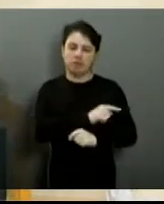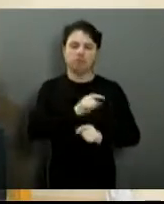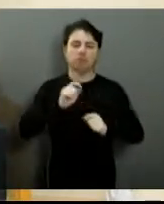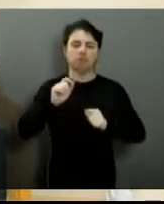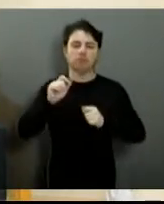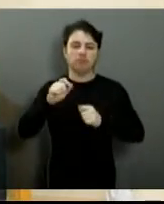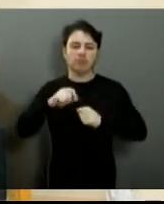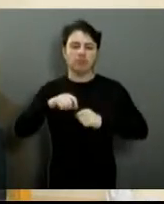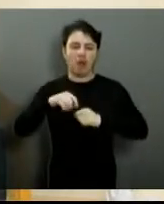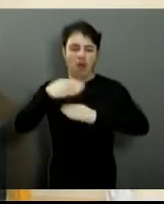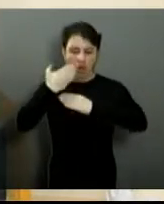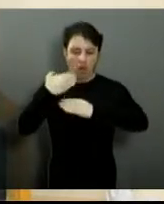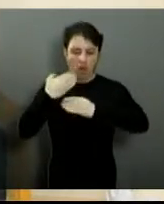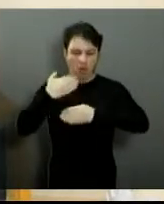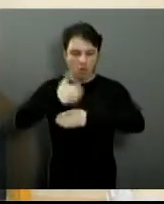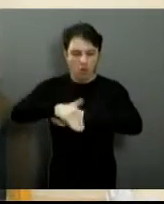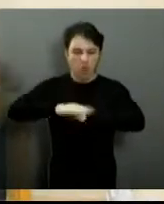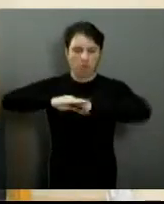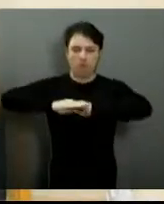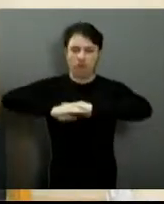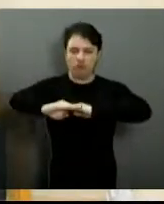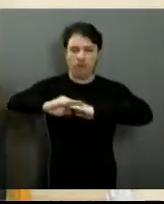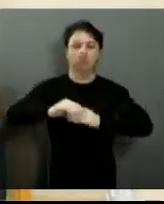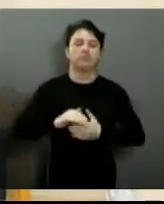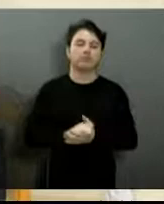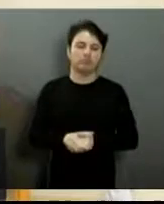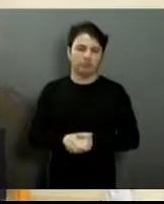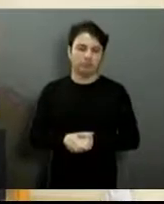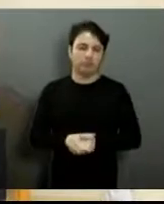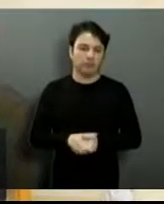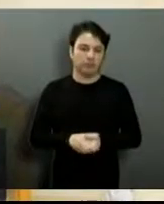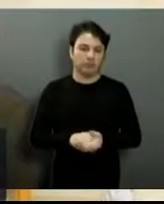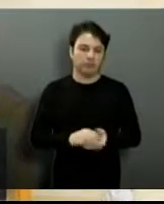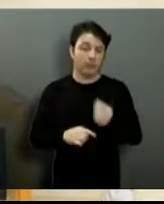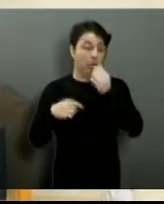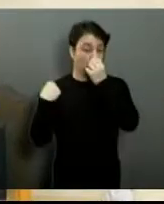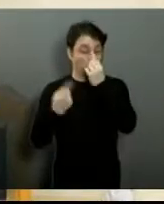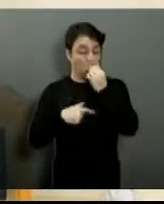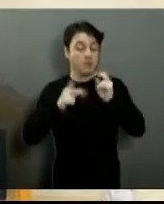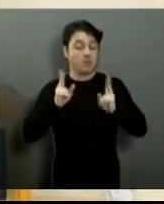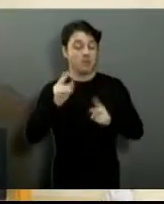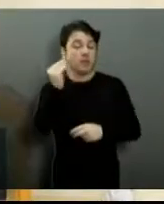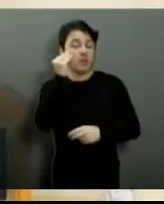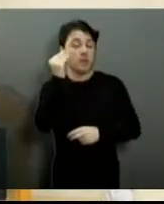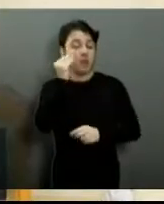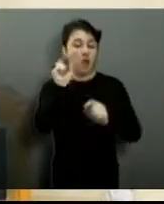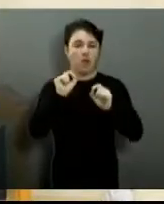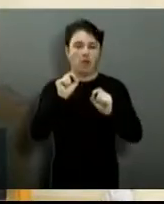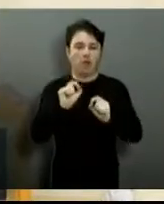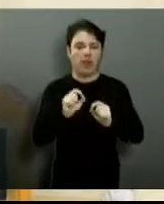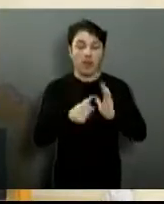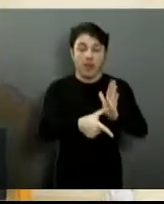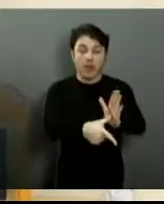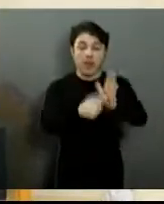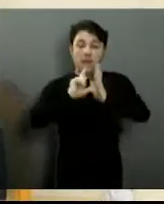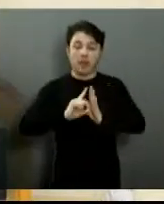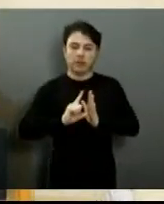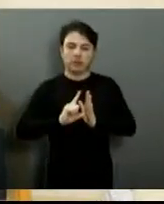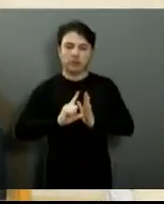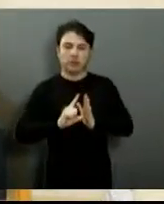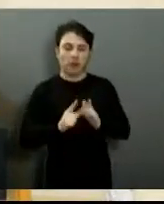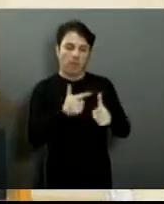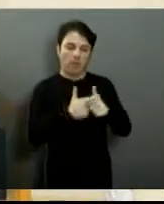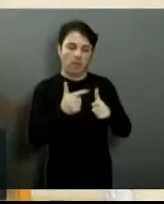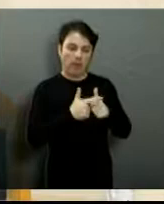A gente vem alertando, gente trabalha com o remédio. A gente trabalha, aliás, com a prevenção. Não com o remédio. A gente busca evitar que o